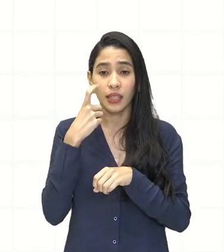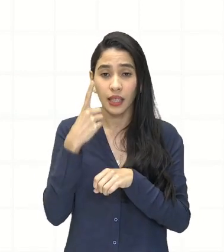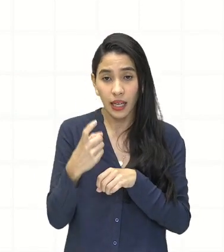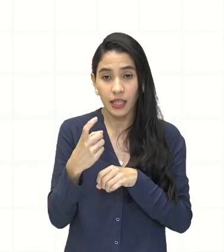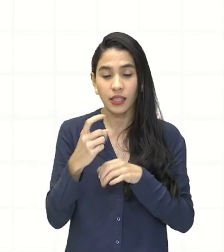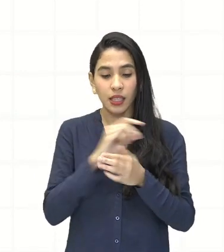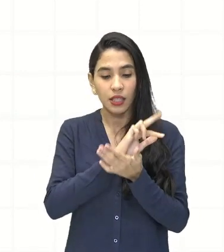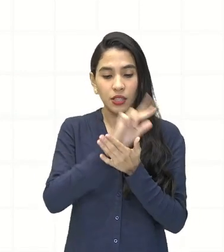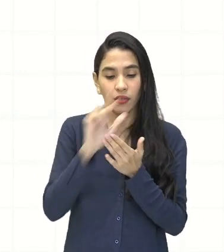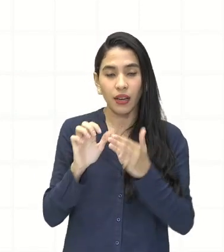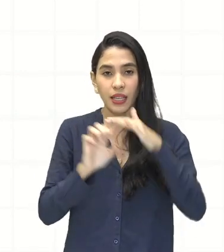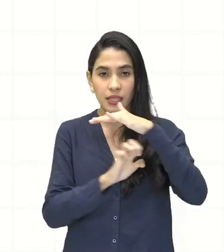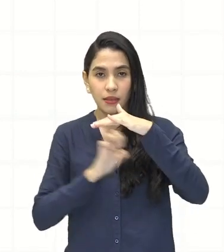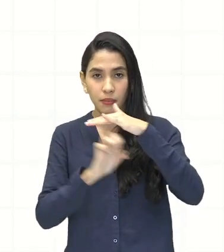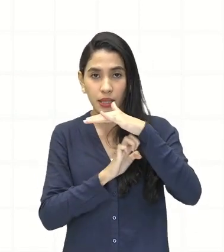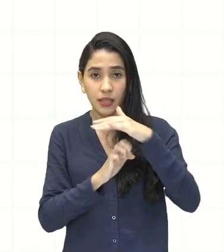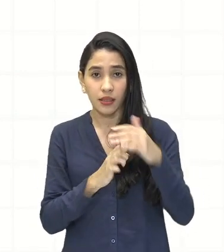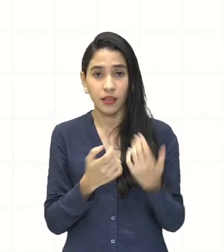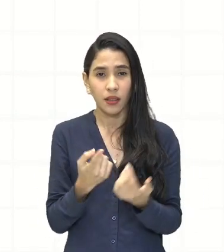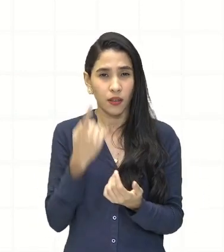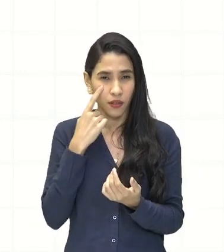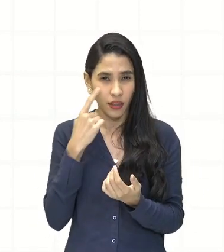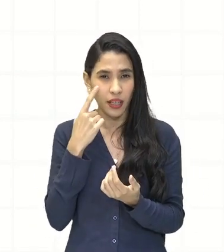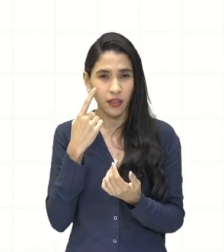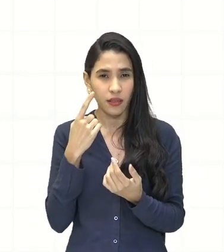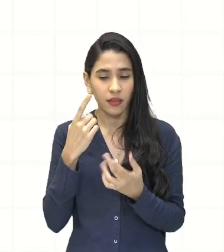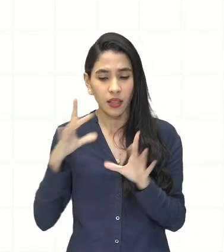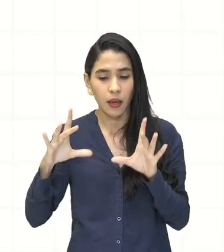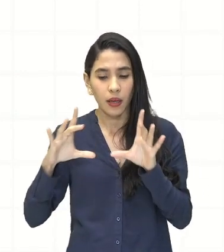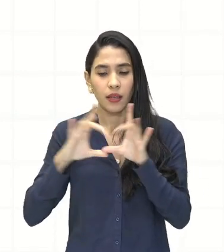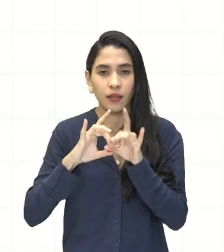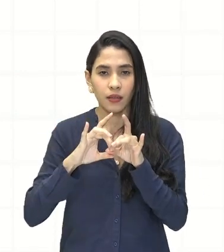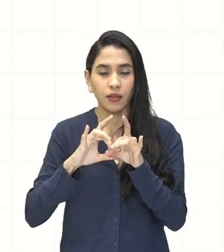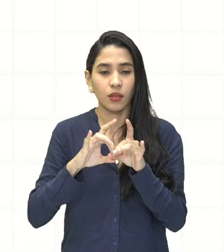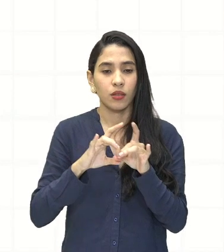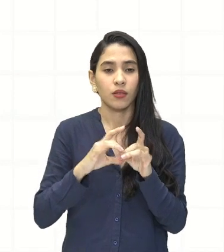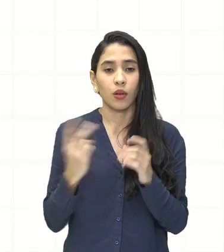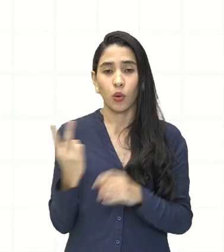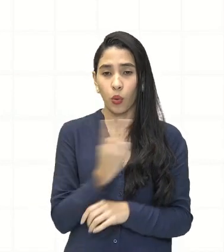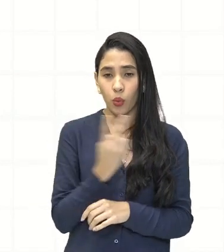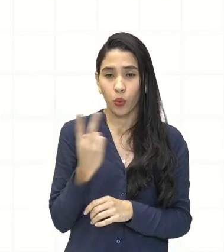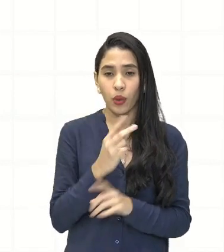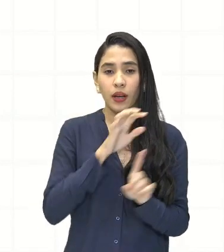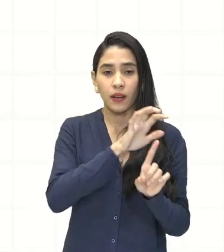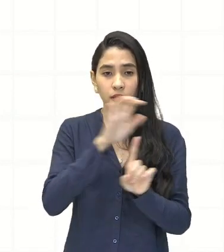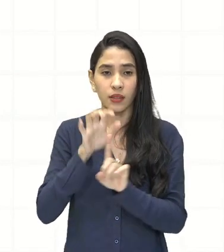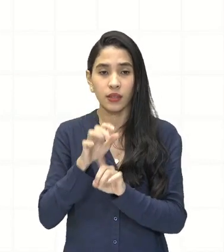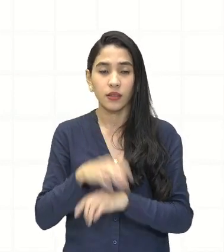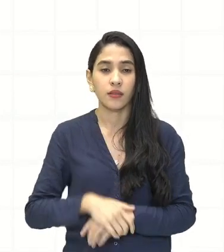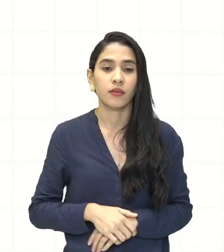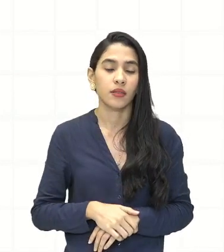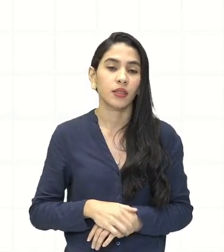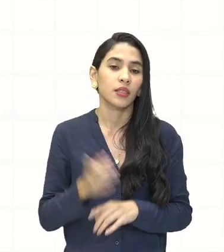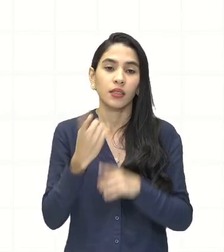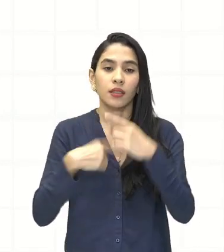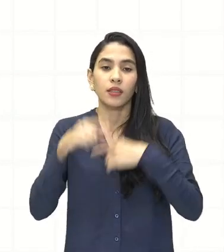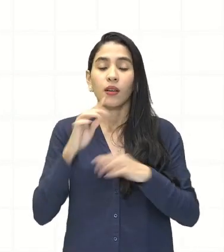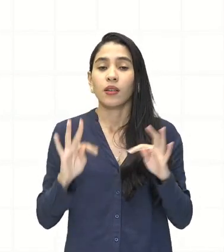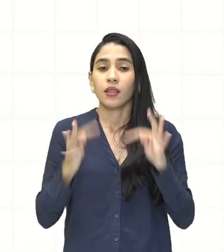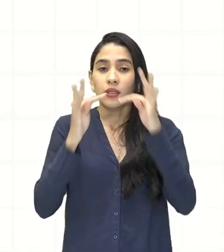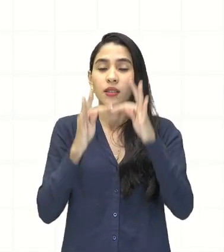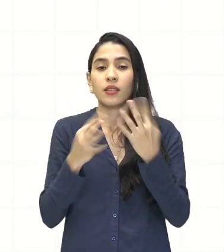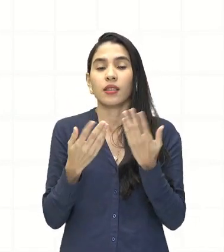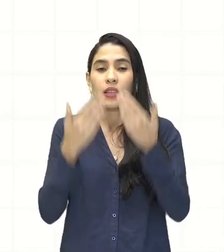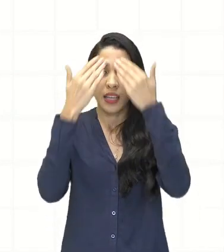tudo está elencado e um influencia o outro. Quando eu tenho uma inovação tecnológica, claro que as empresas